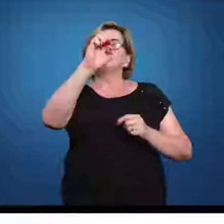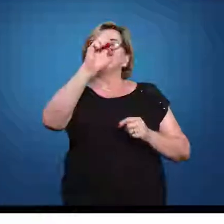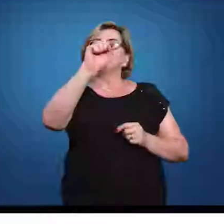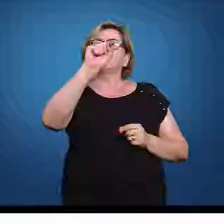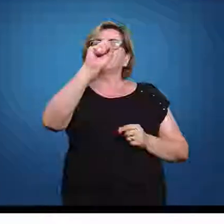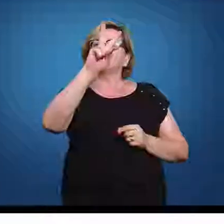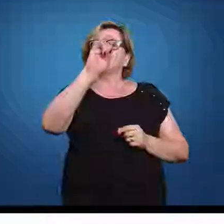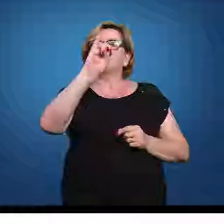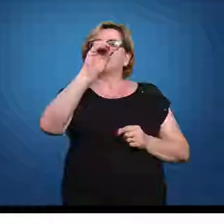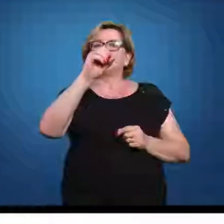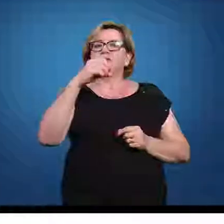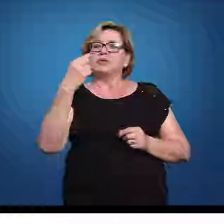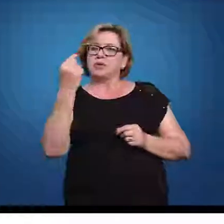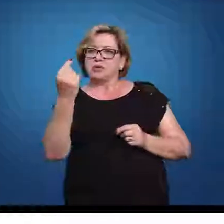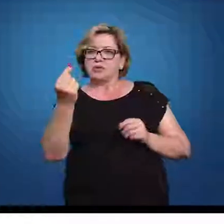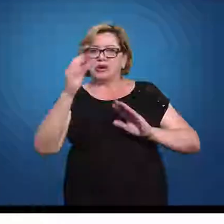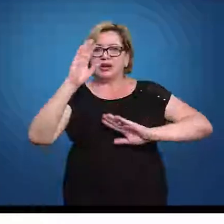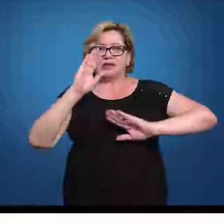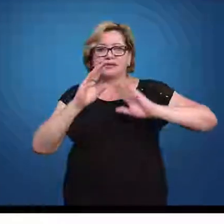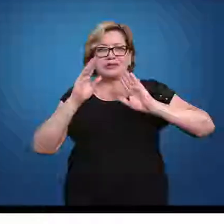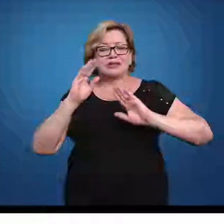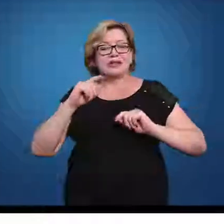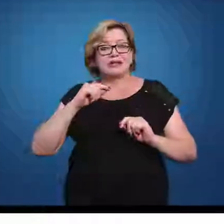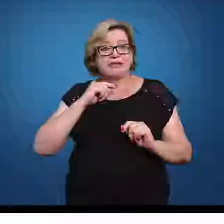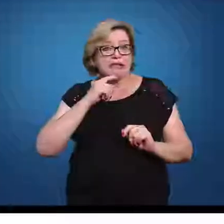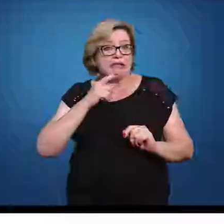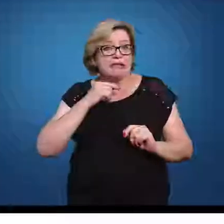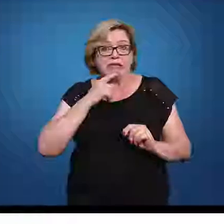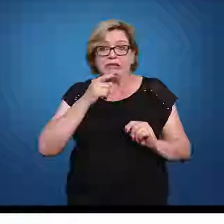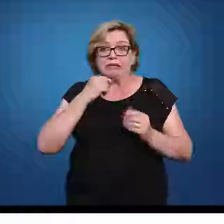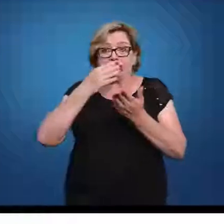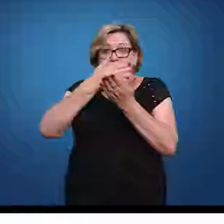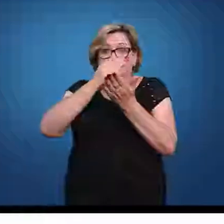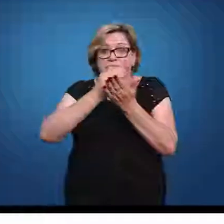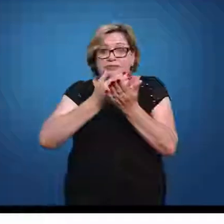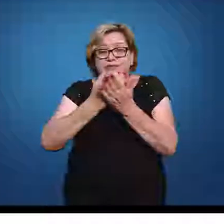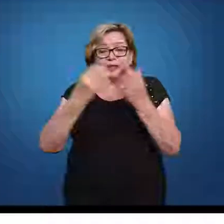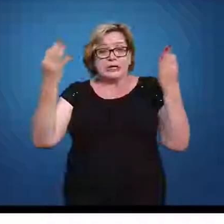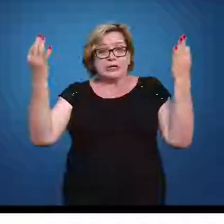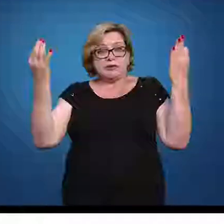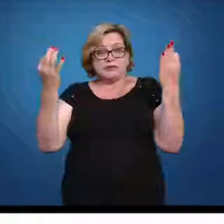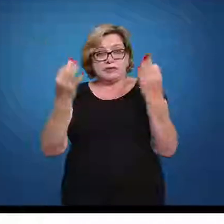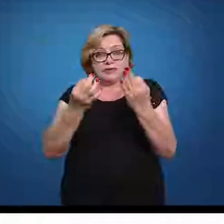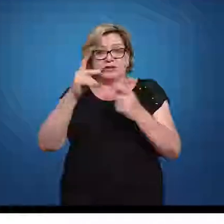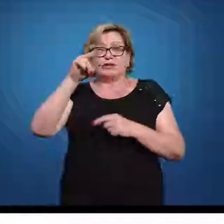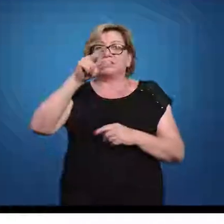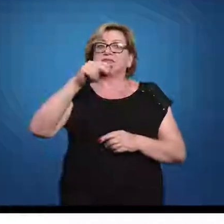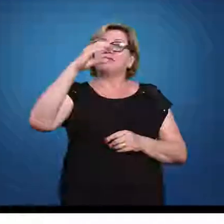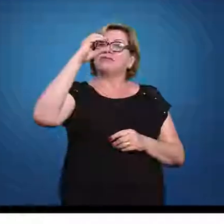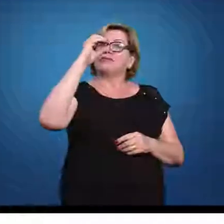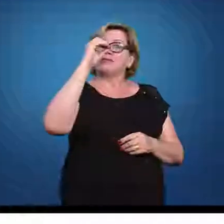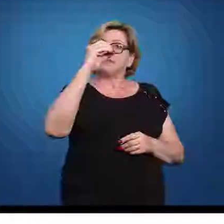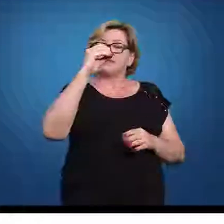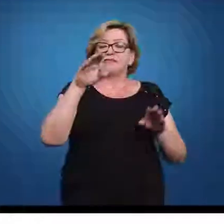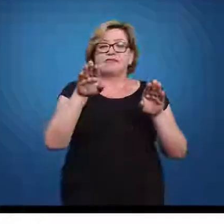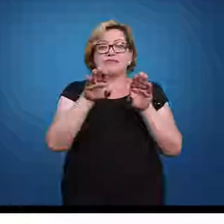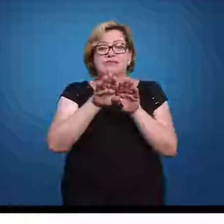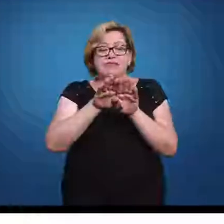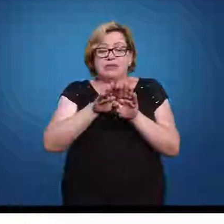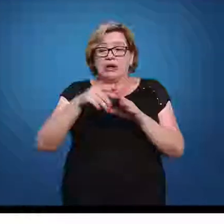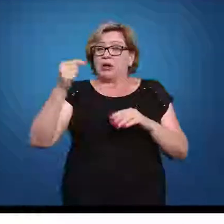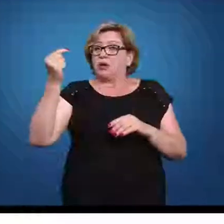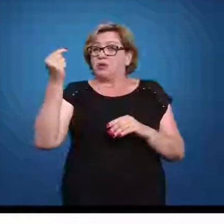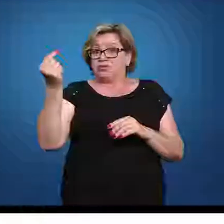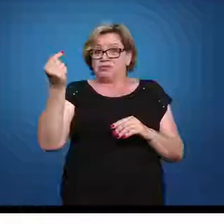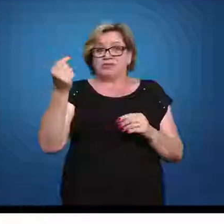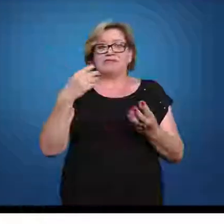é extremamente raro você conseguir distribuições aonde você tem perfeitamente a média igual a 0 e o desvio padrão igual a 1.